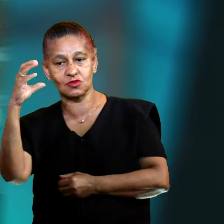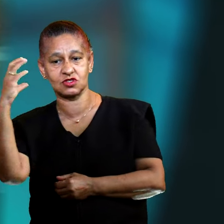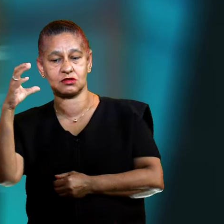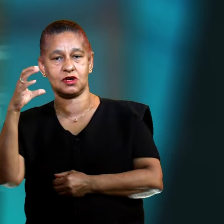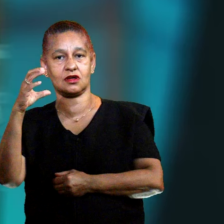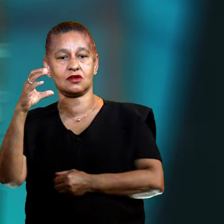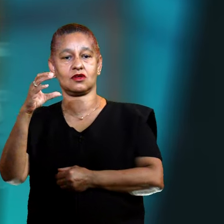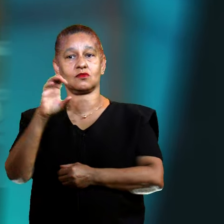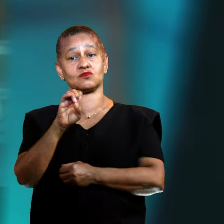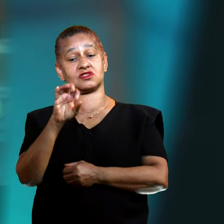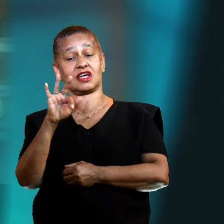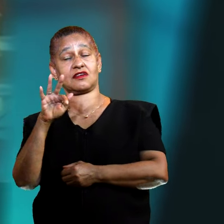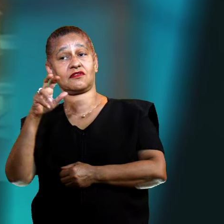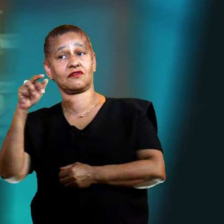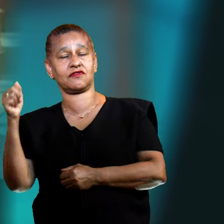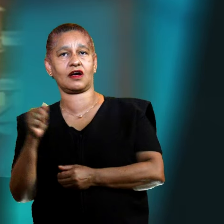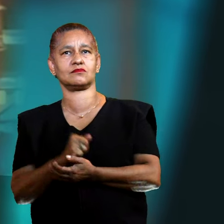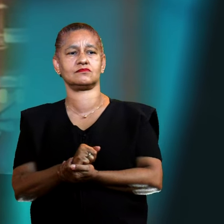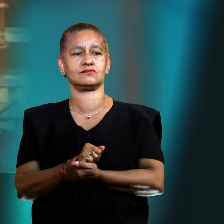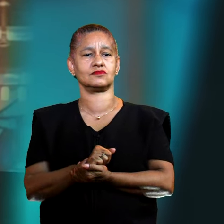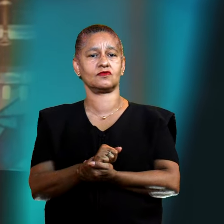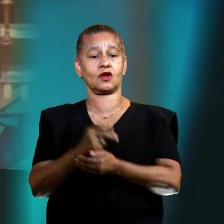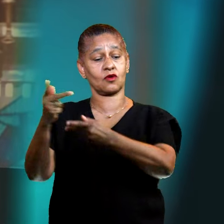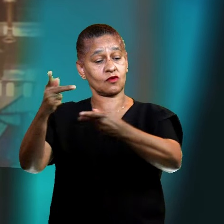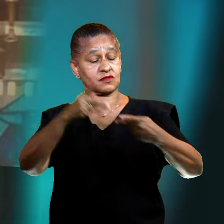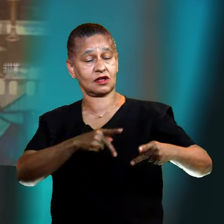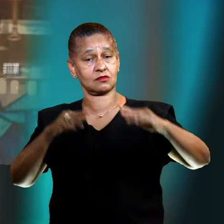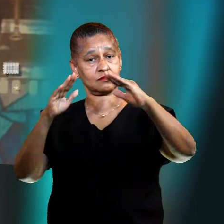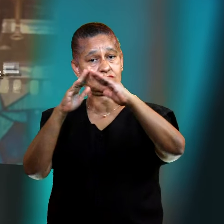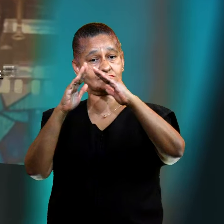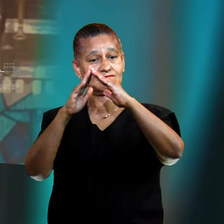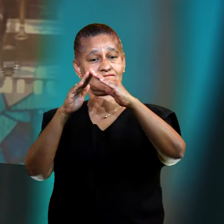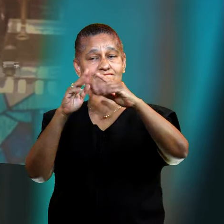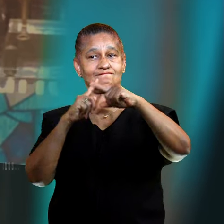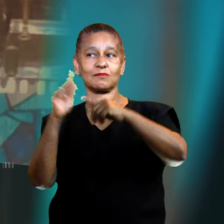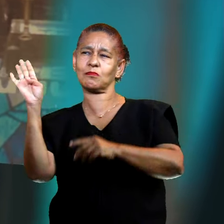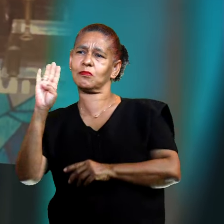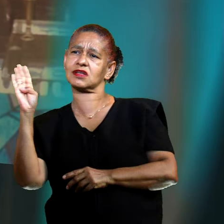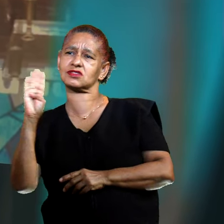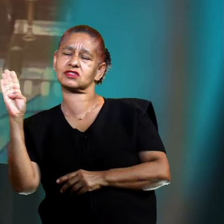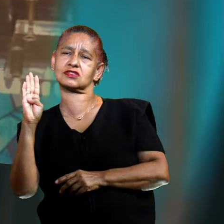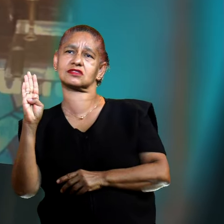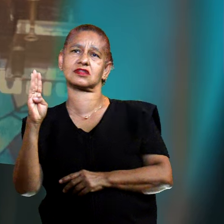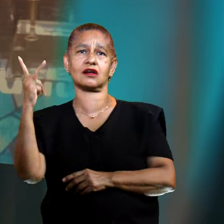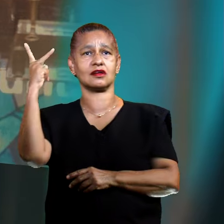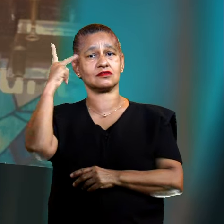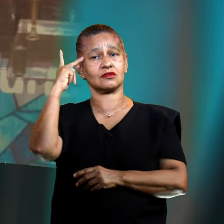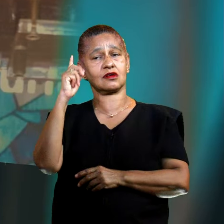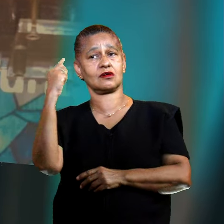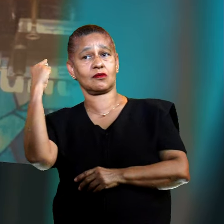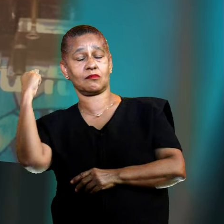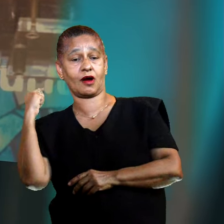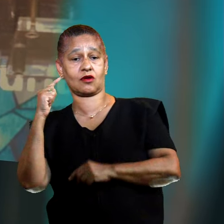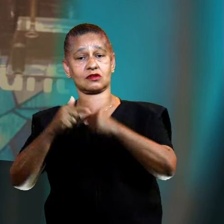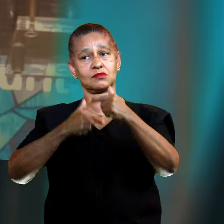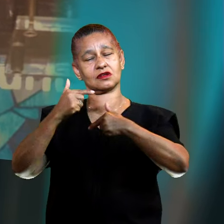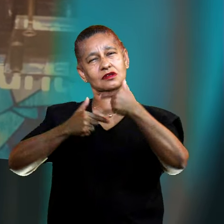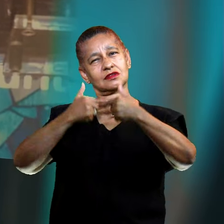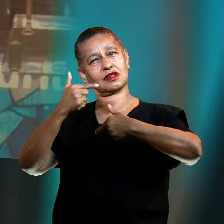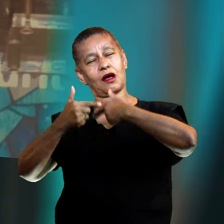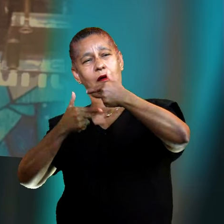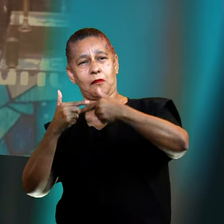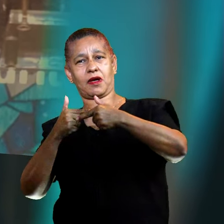Em 2012, foi convidado pela Igreja Batista Monte Serrá para atuar na Capelania Prisional do Presídio Madre Pelitim e para